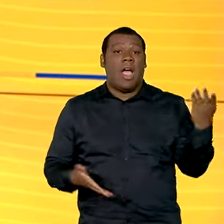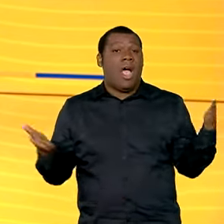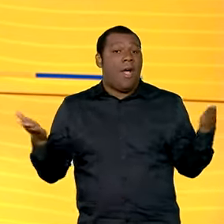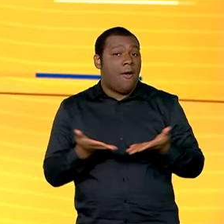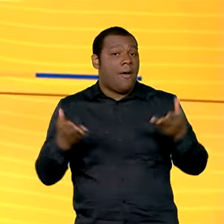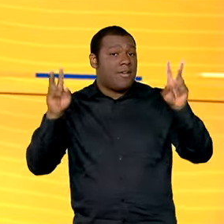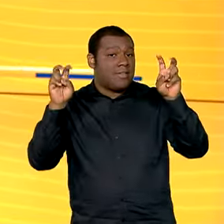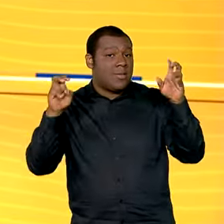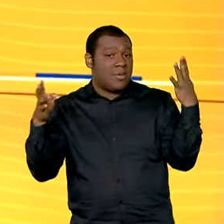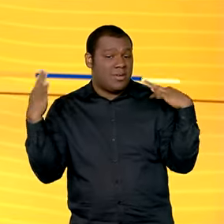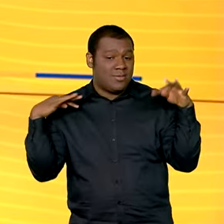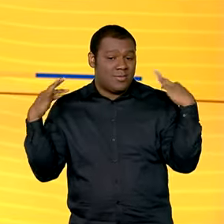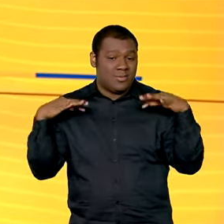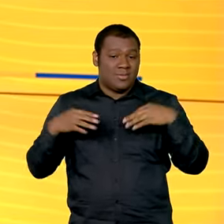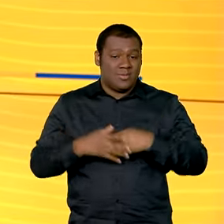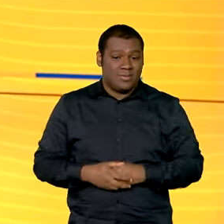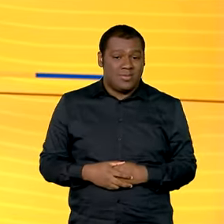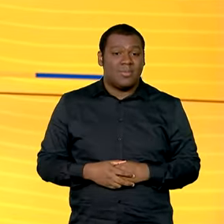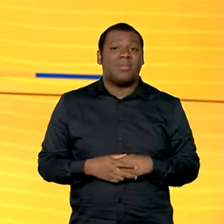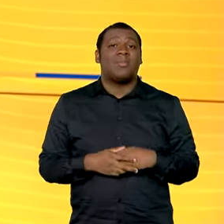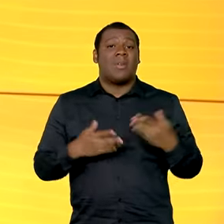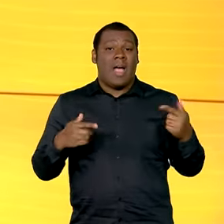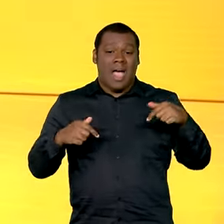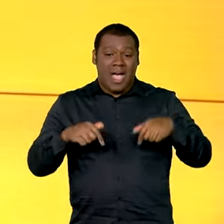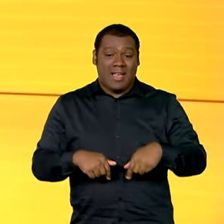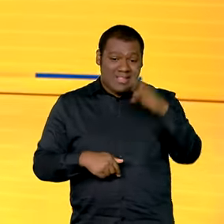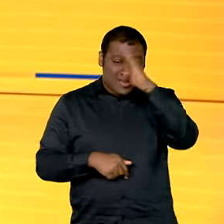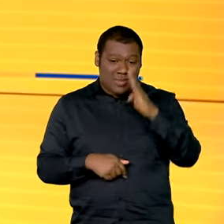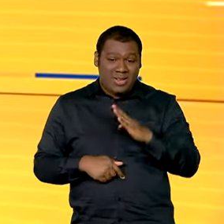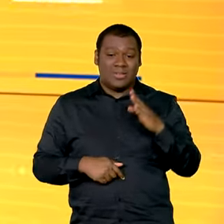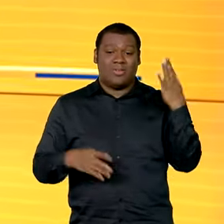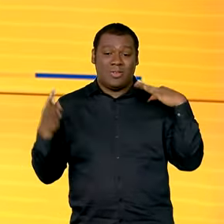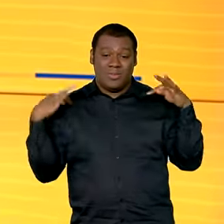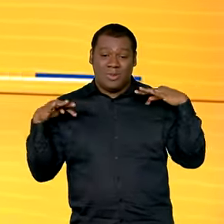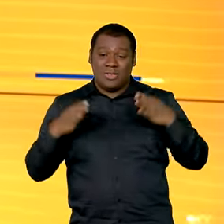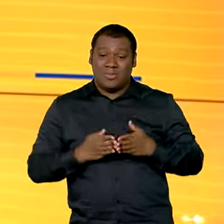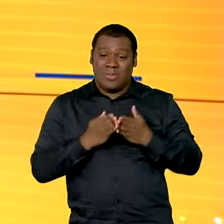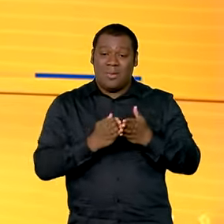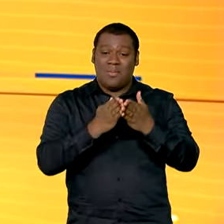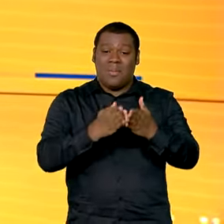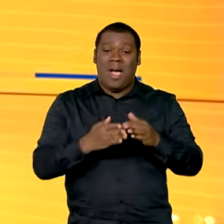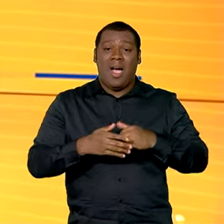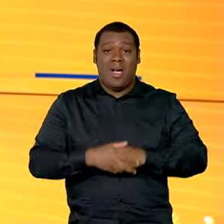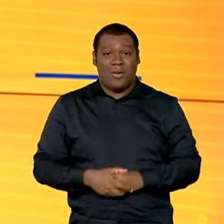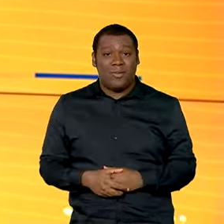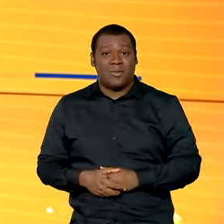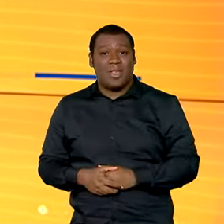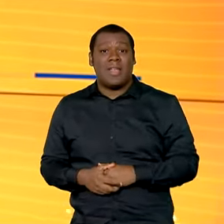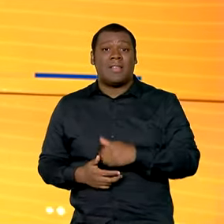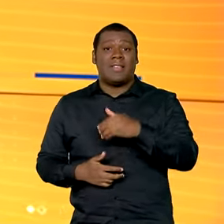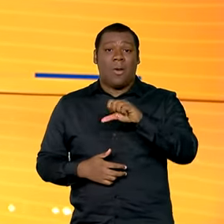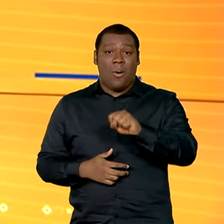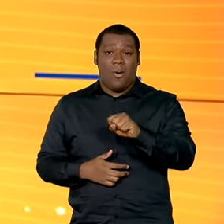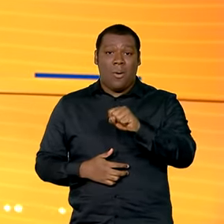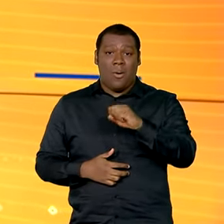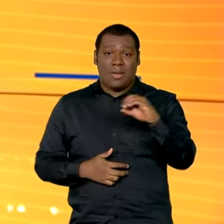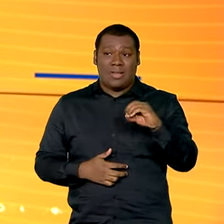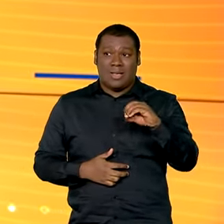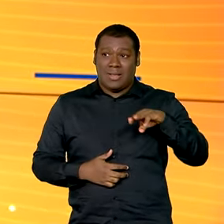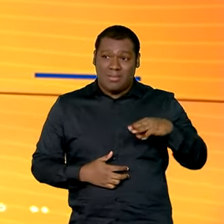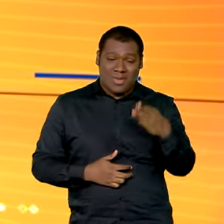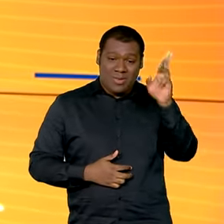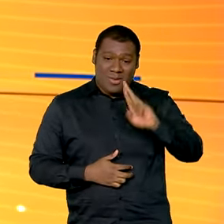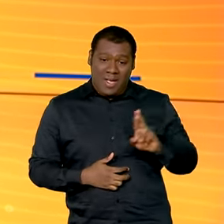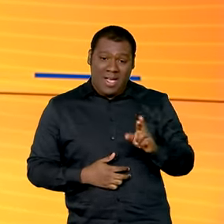agora a temporada de cruzeiros na costa brasileira injetou mais de 5 bilhões de reais na economia além de gerar cerca de